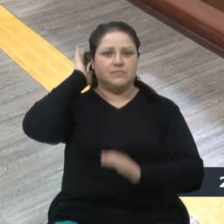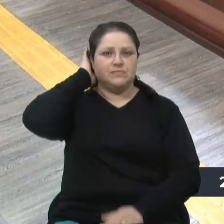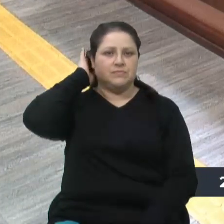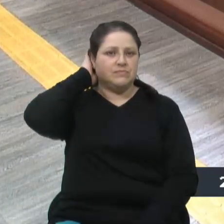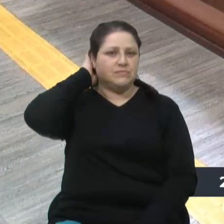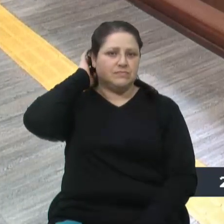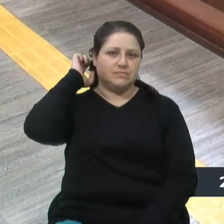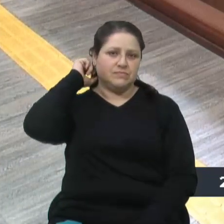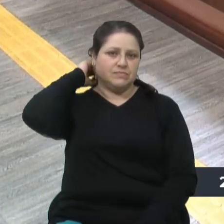Obrigado. Obrigado. Obrigado.